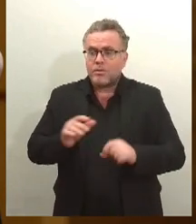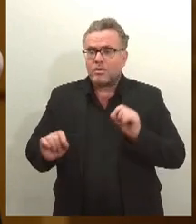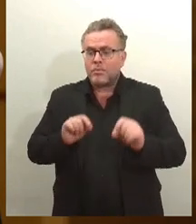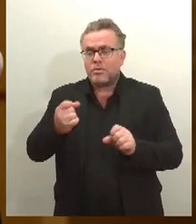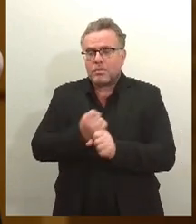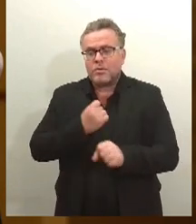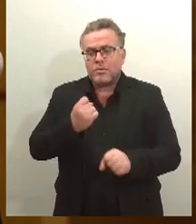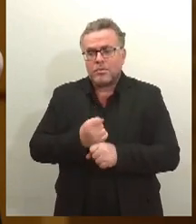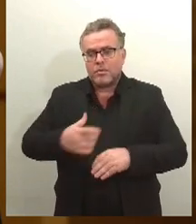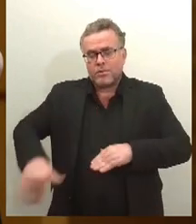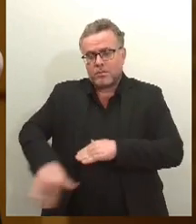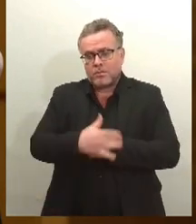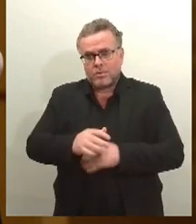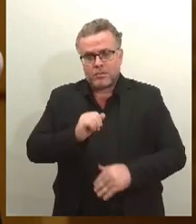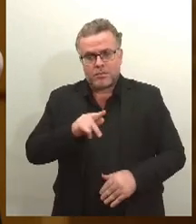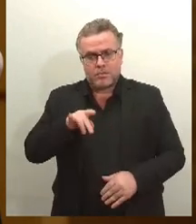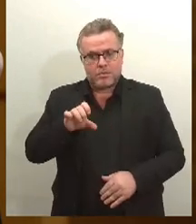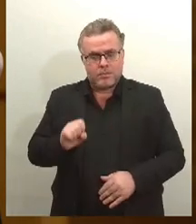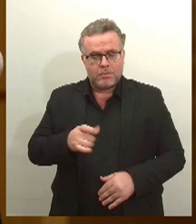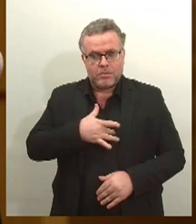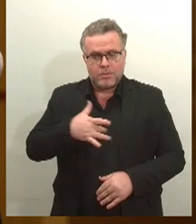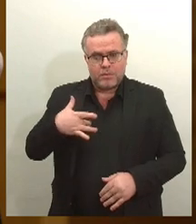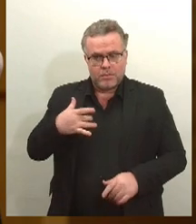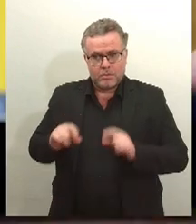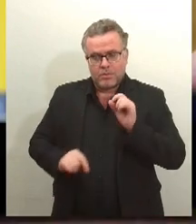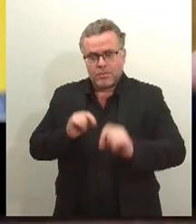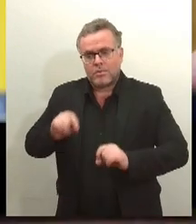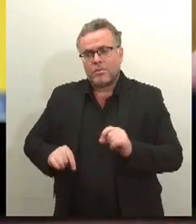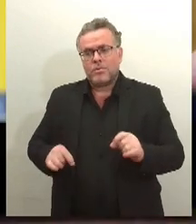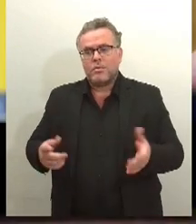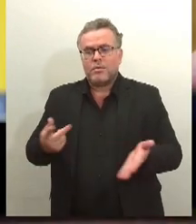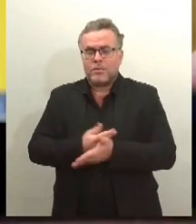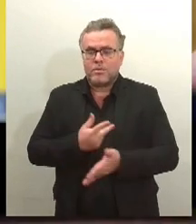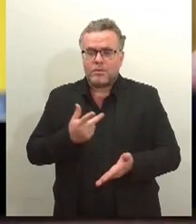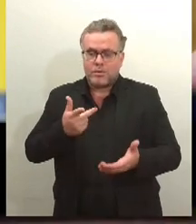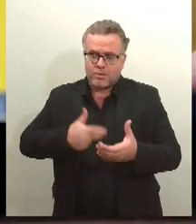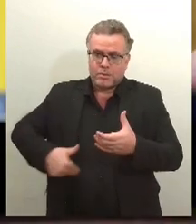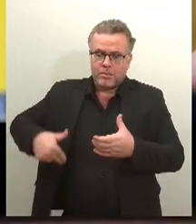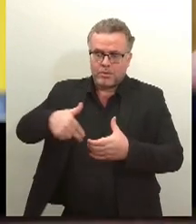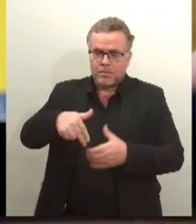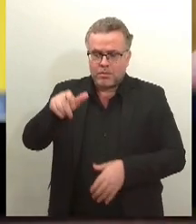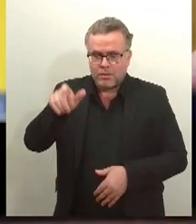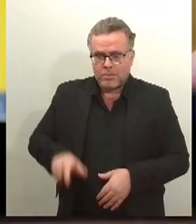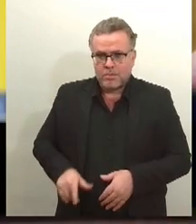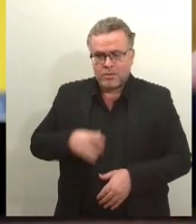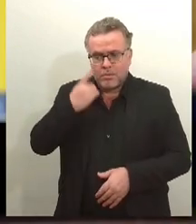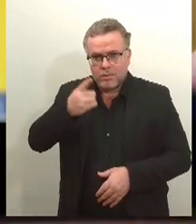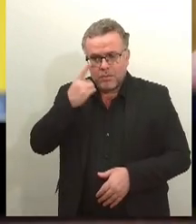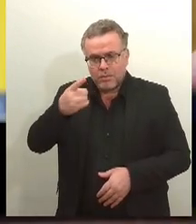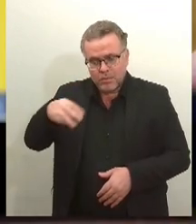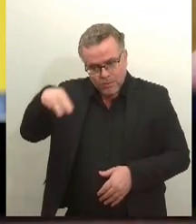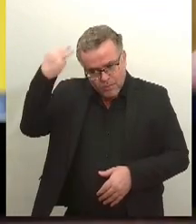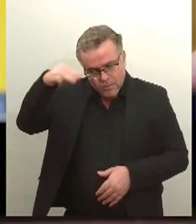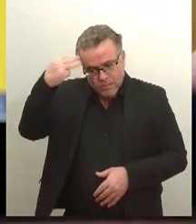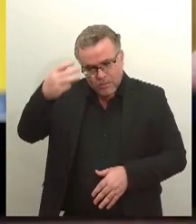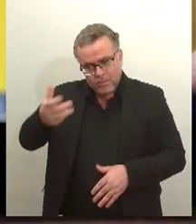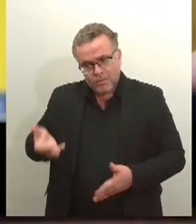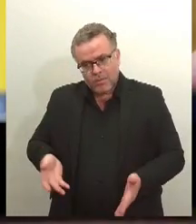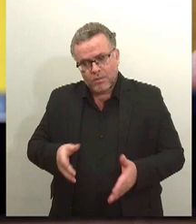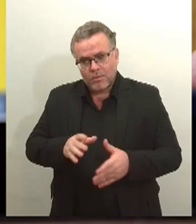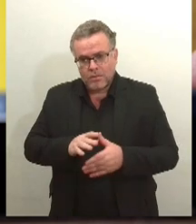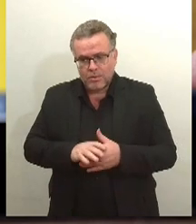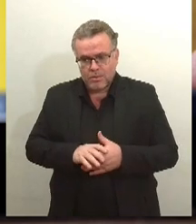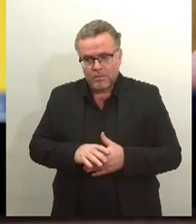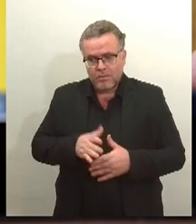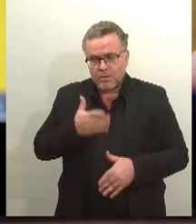Ipsaúde. Também usou a tribuna o presidente da sessão, deputado Garibaldi Mendonça, do PDT. Ele solicitou